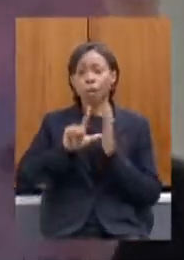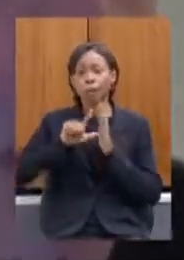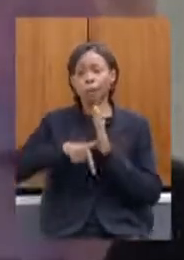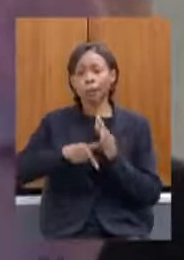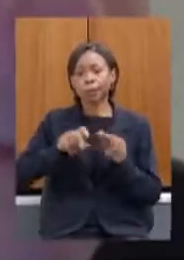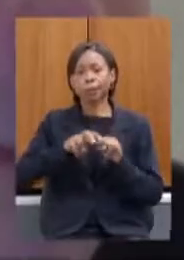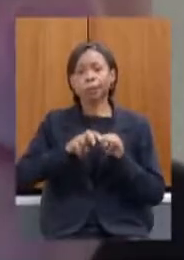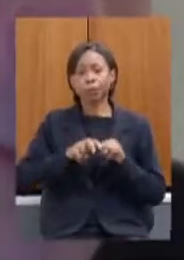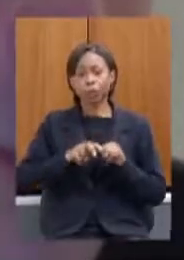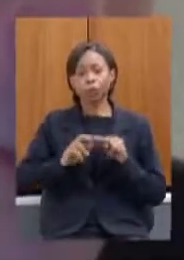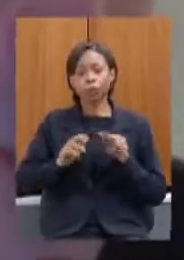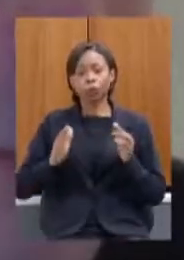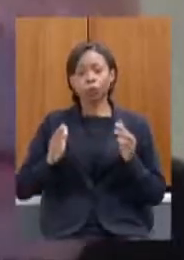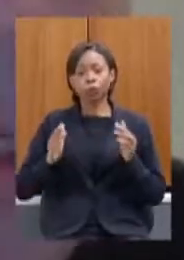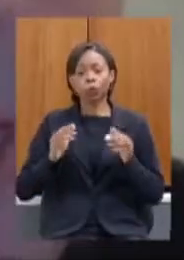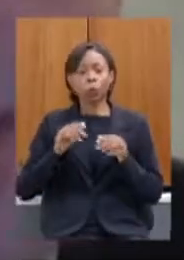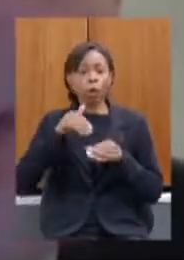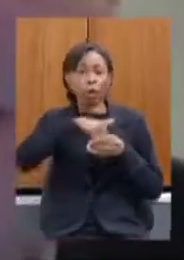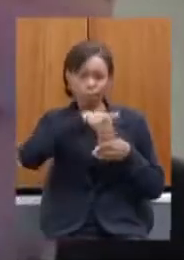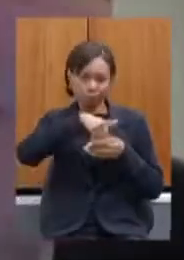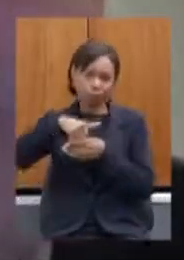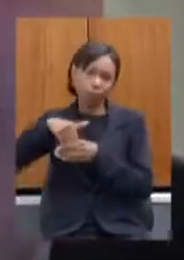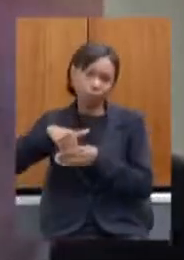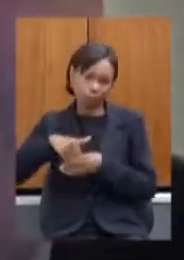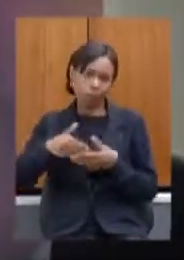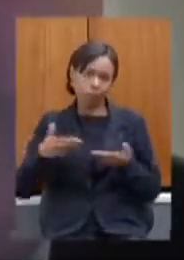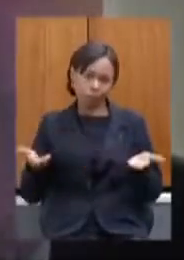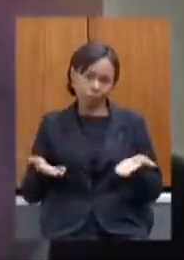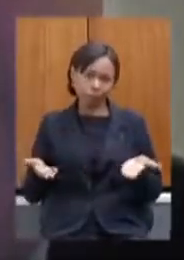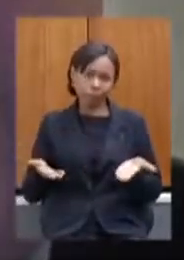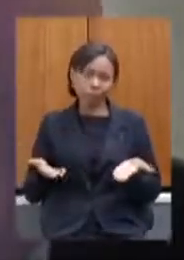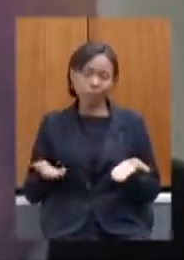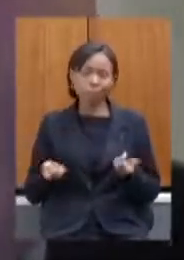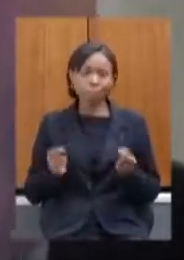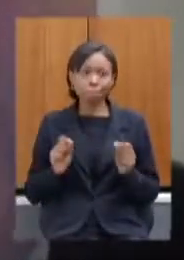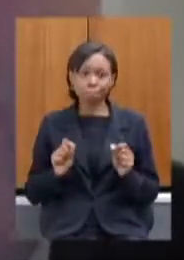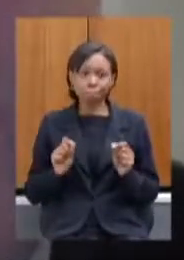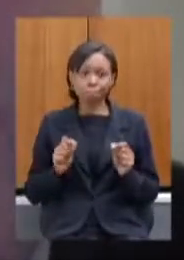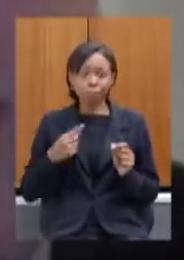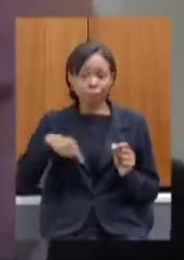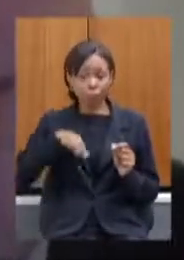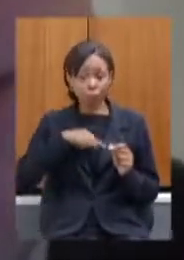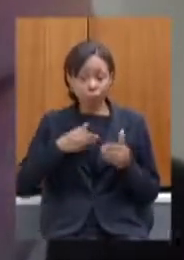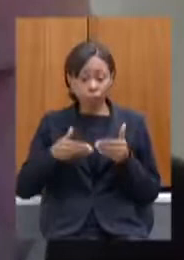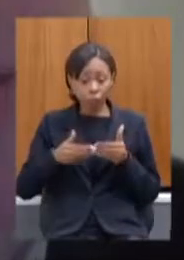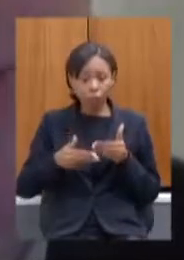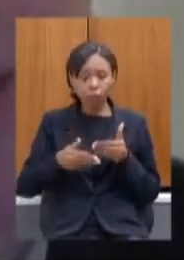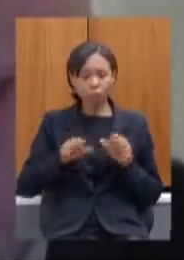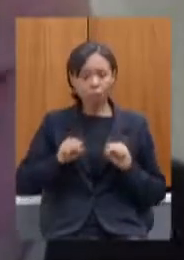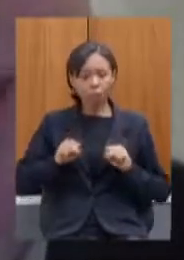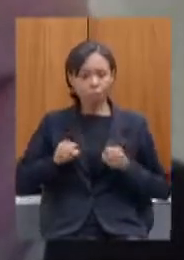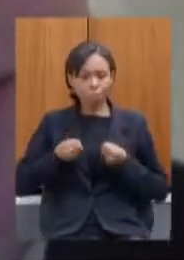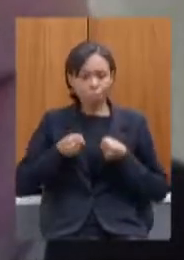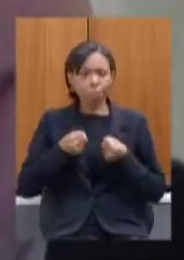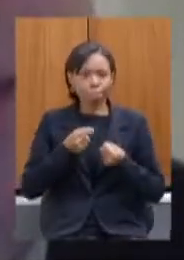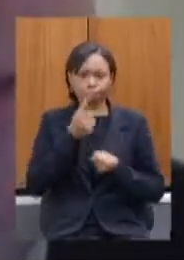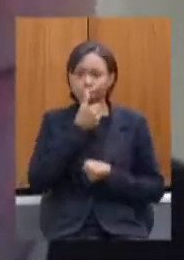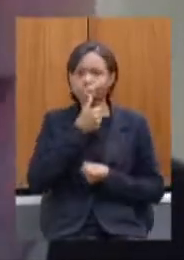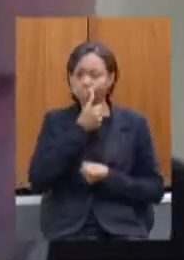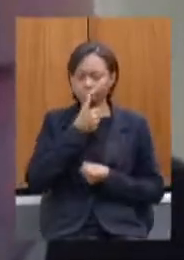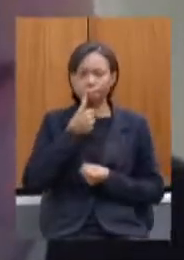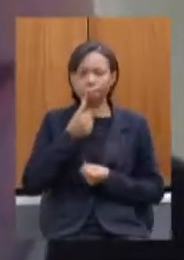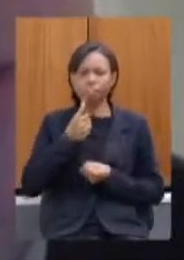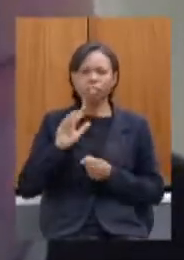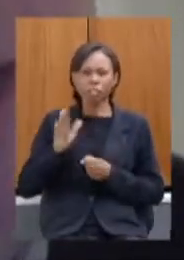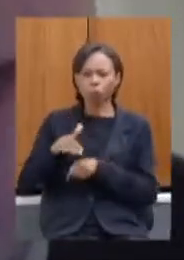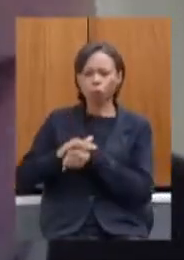ano eleitoral de qualquer maneira a gente vai fazer um esforço agora já conversei com a secretaria de governo